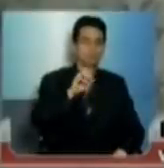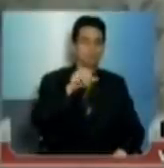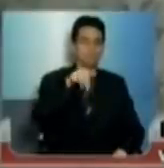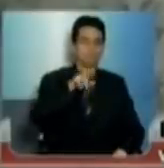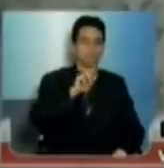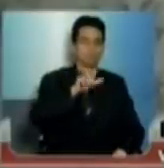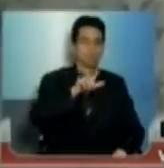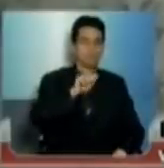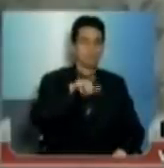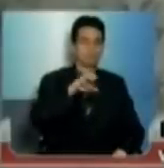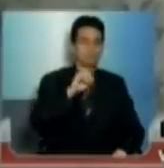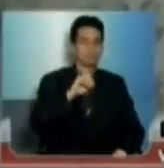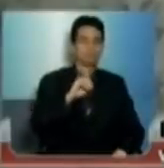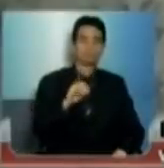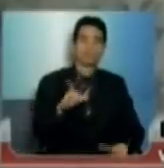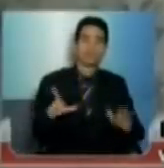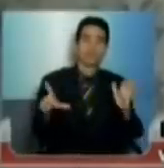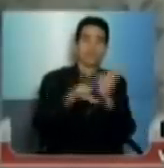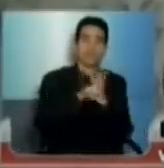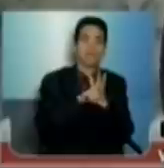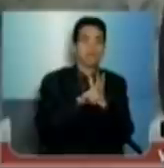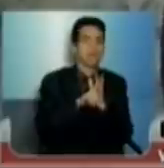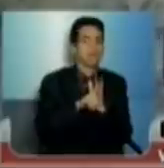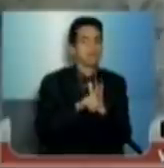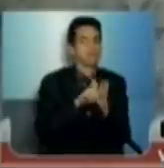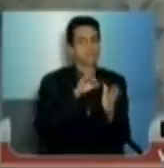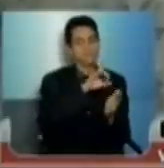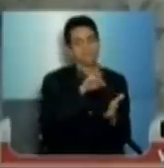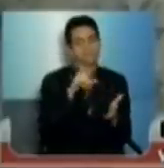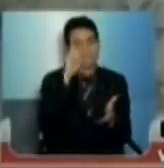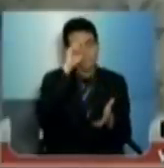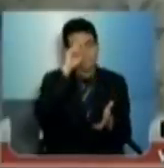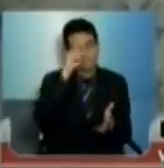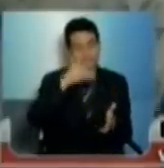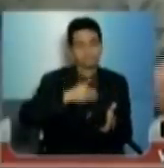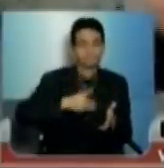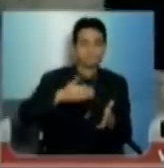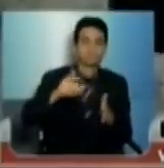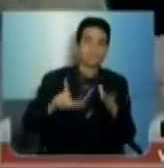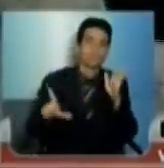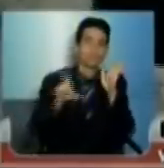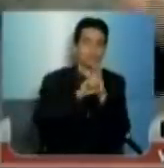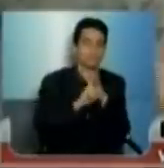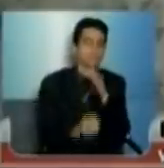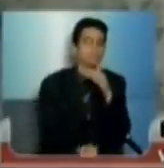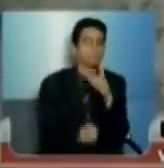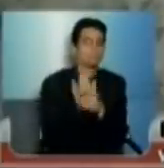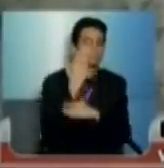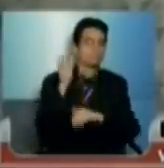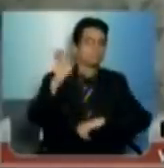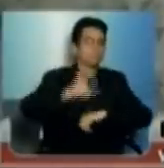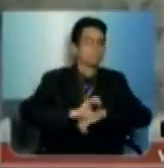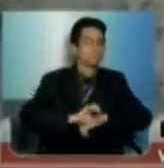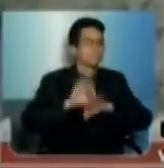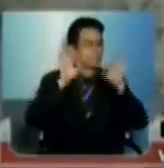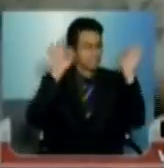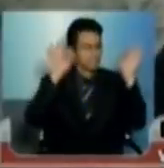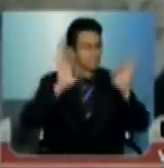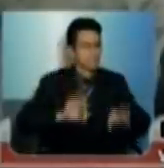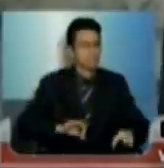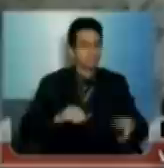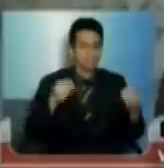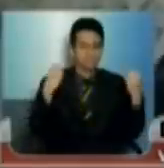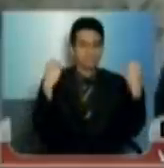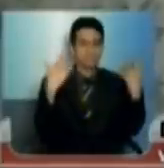Assembleia Legislativa. Nós vamos ter uma lei agora, nos próximos dias, uma lei estadual garantindo